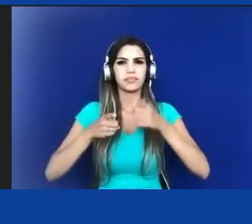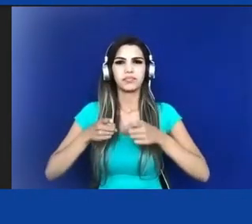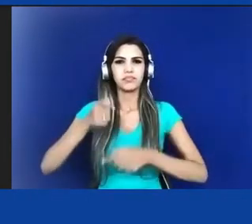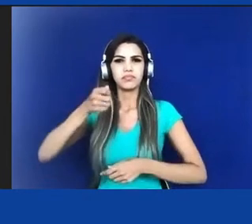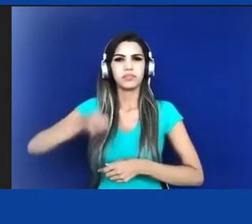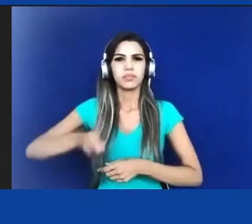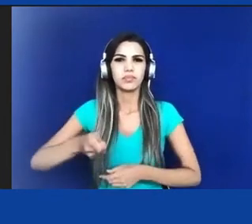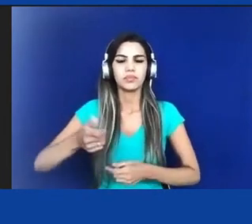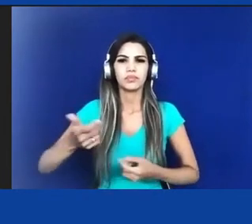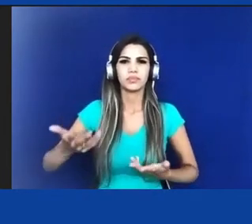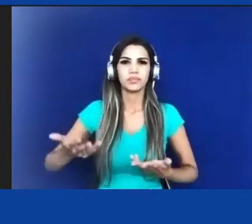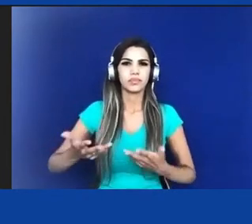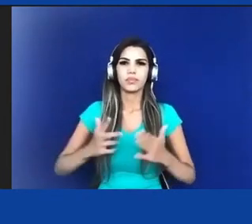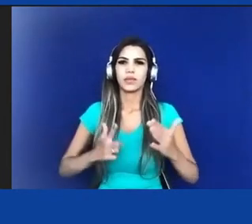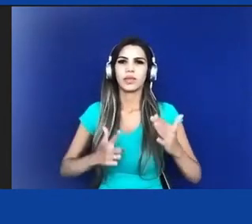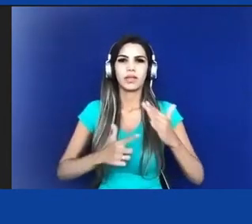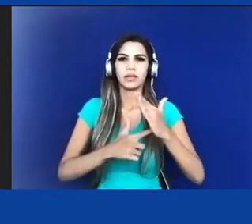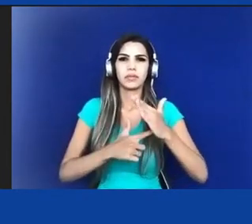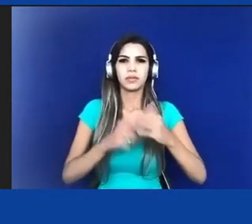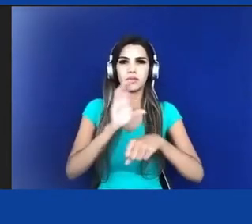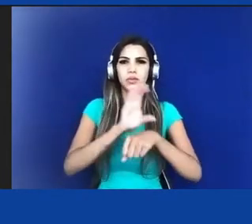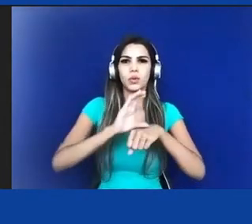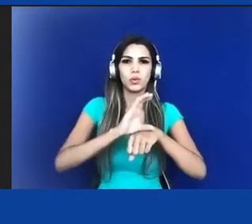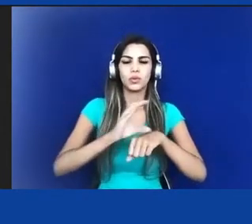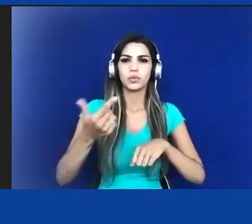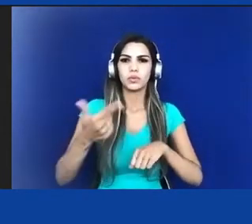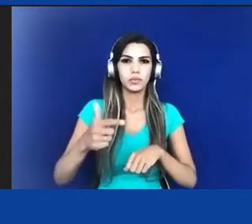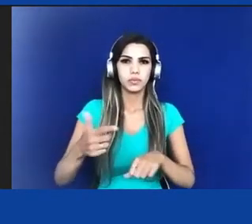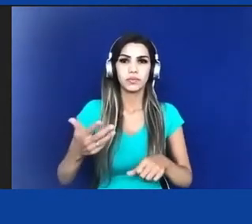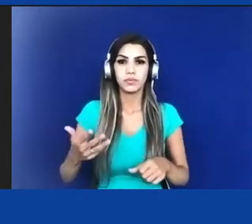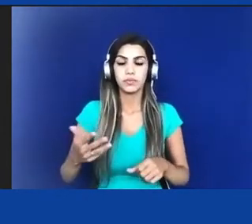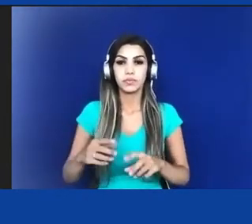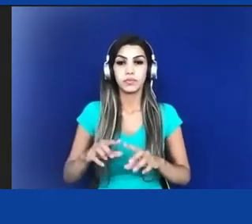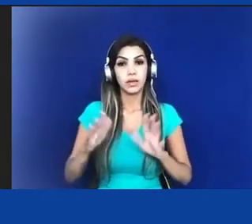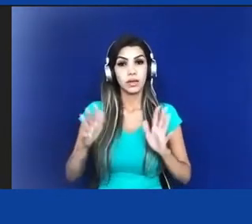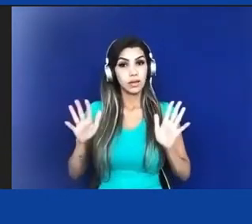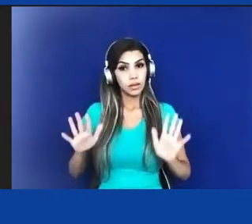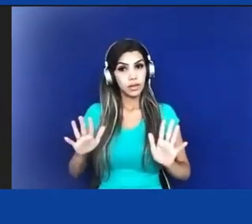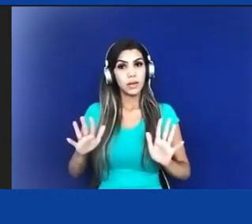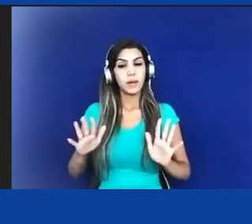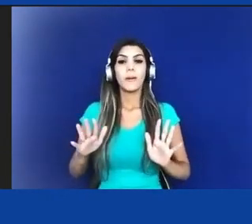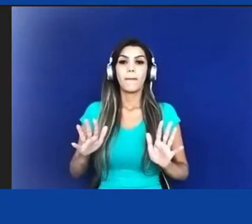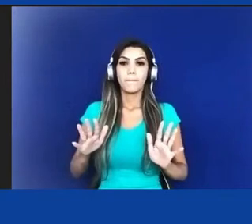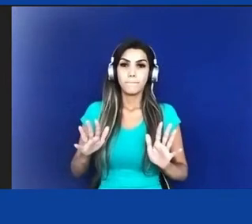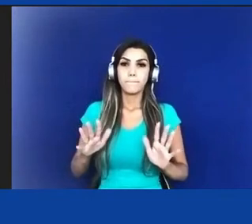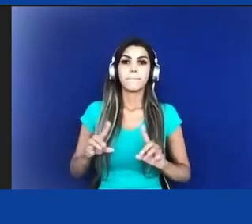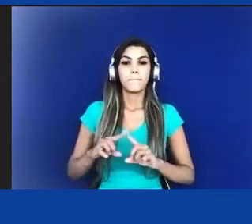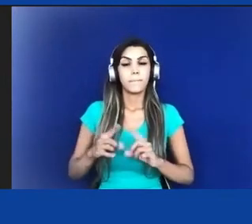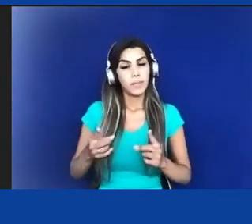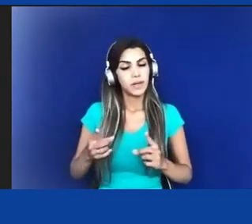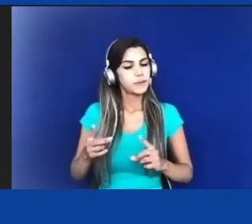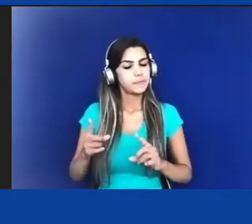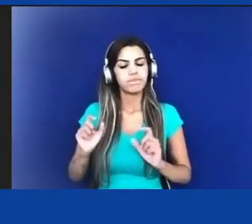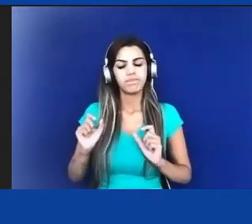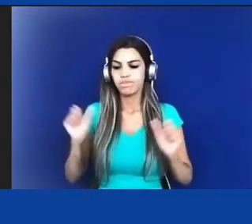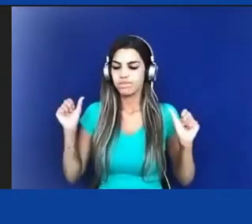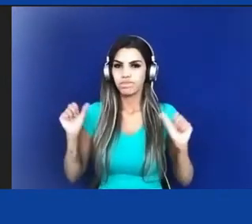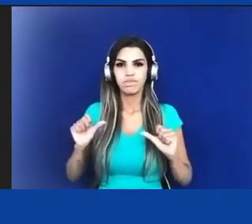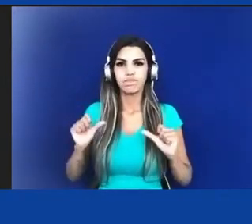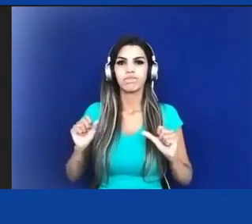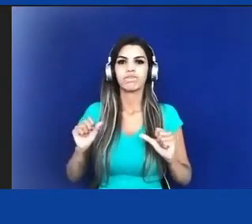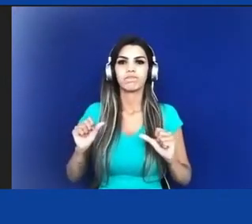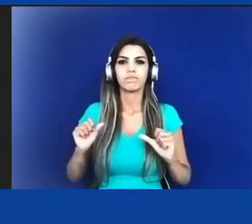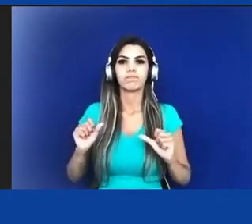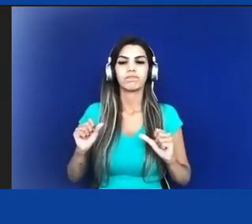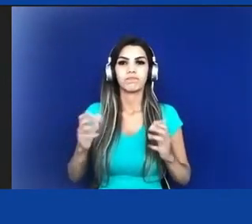limite constitucional. Mas, do que isso, enfim, entre outras coisas, mas, mais do que isso, para o nosso assunto, ele